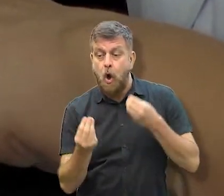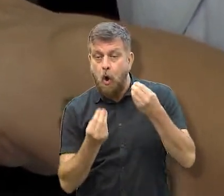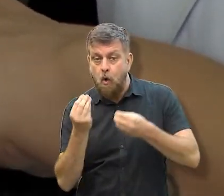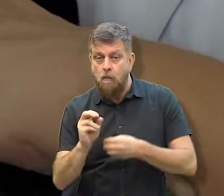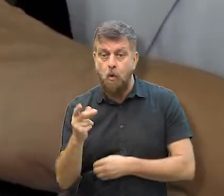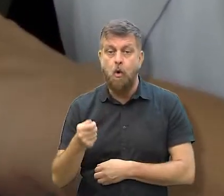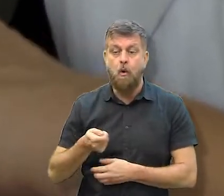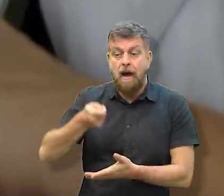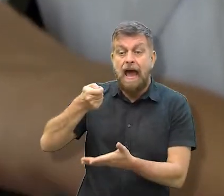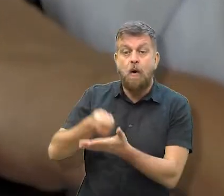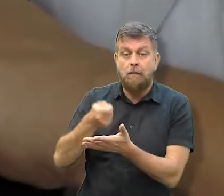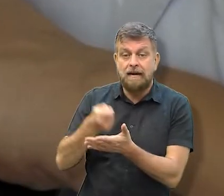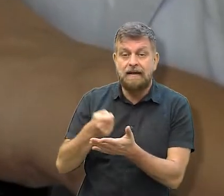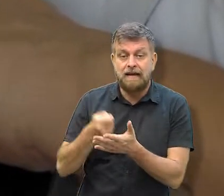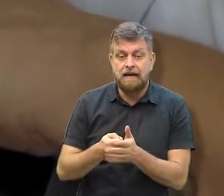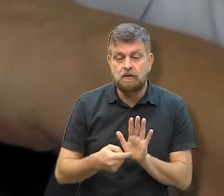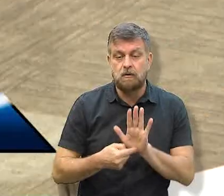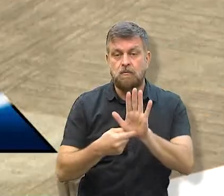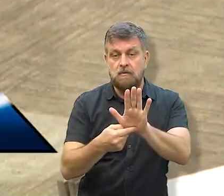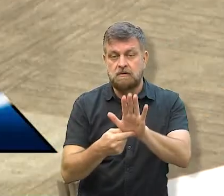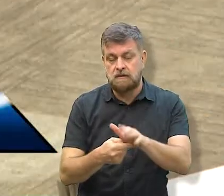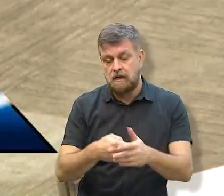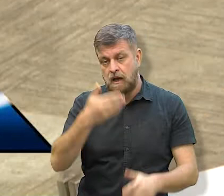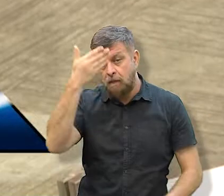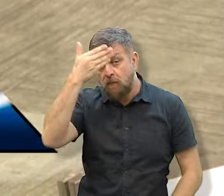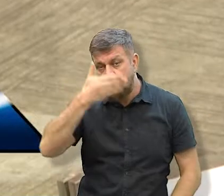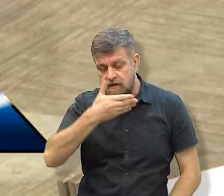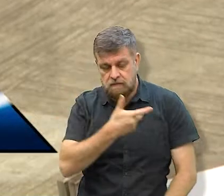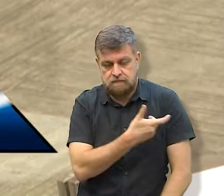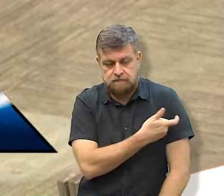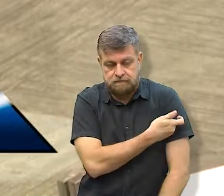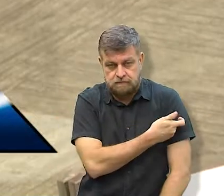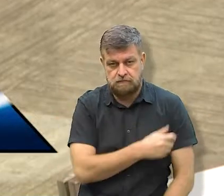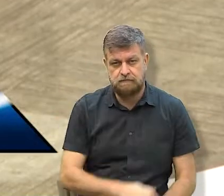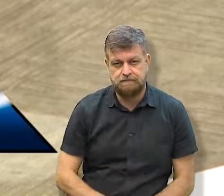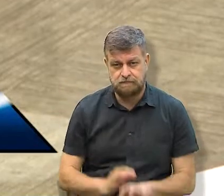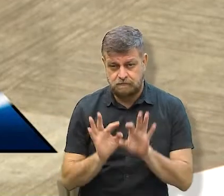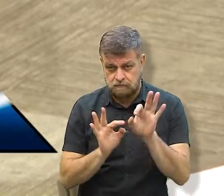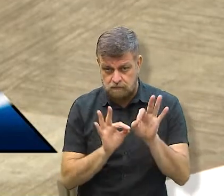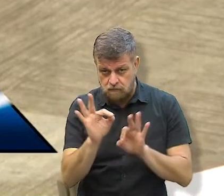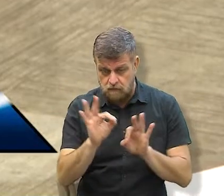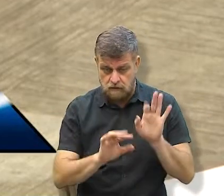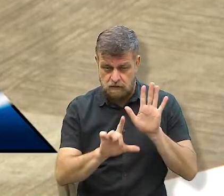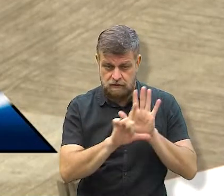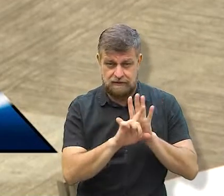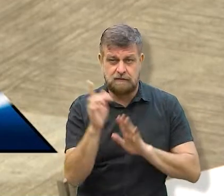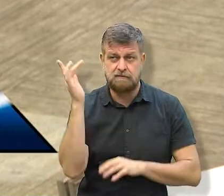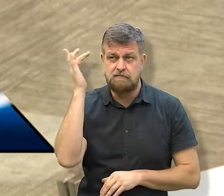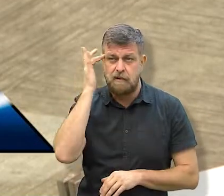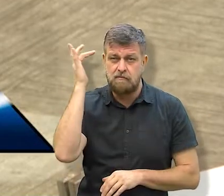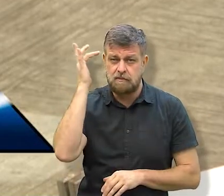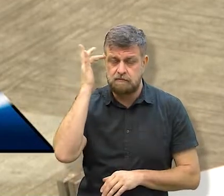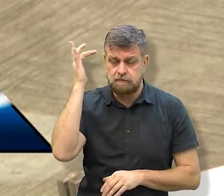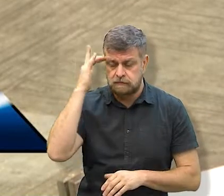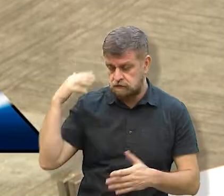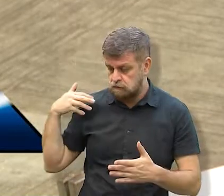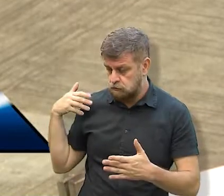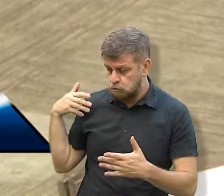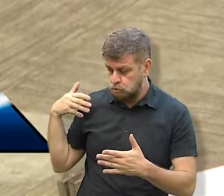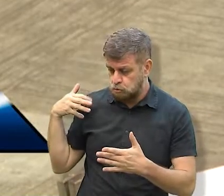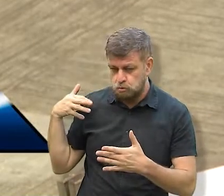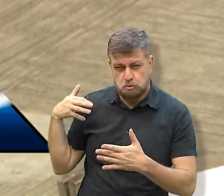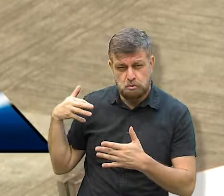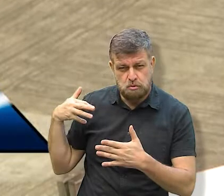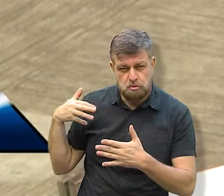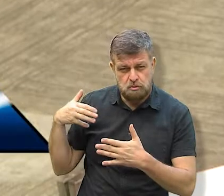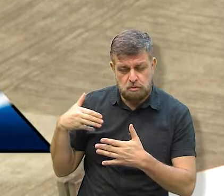e se vão exigir a comprovação. Esse projeto nós viemos amadurecendo ao longo dos